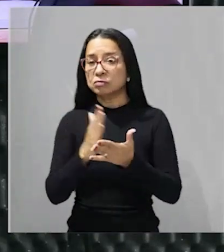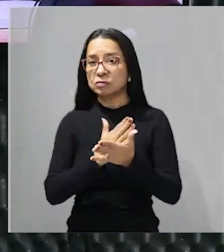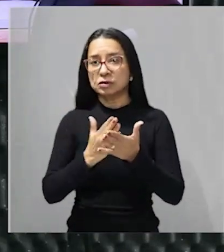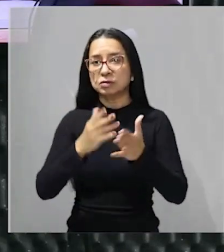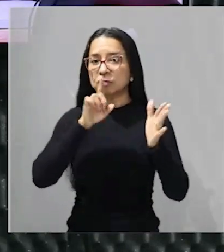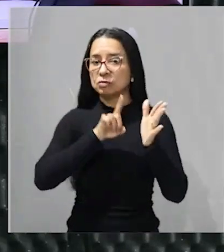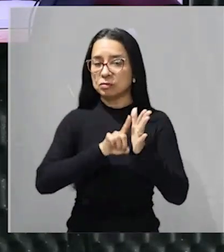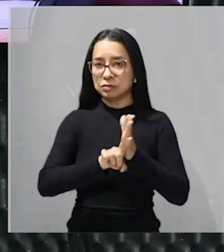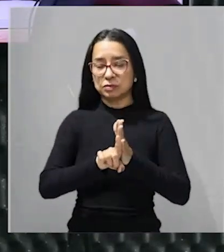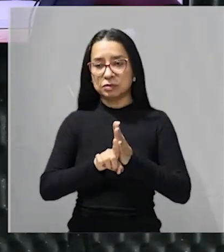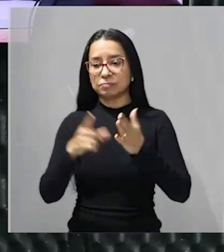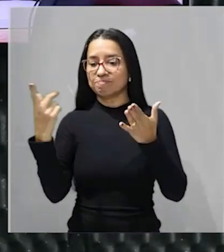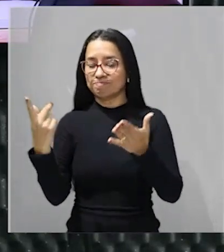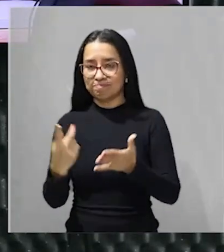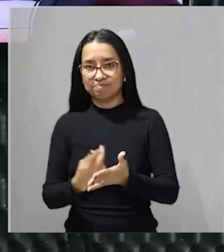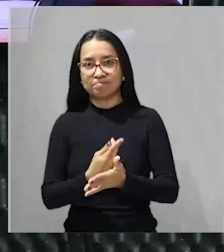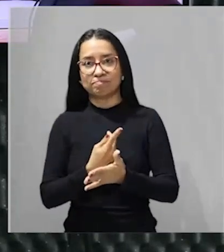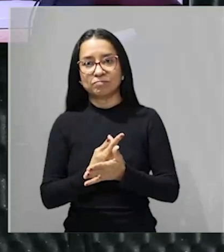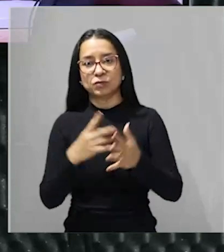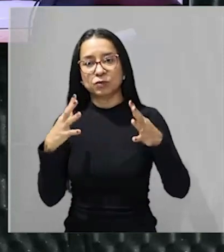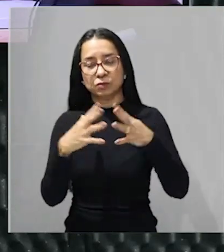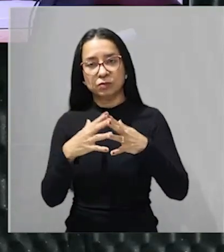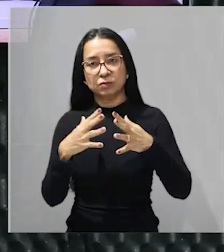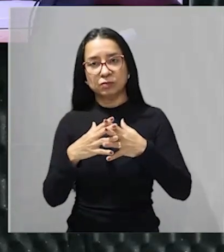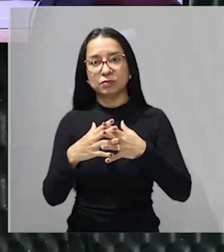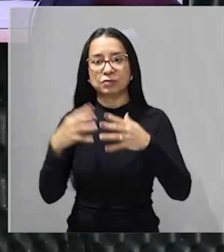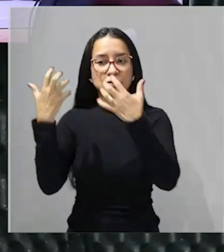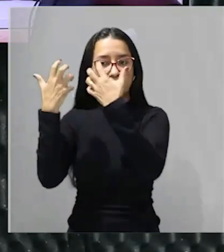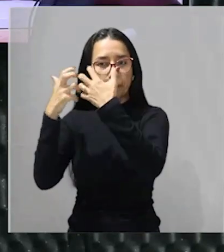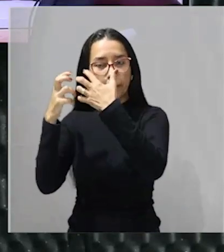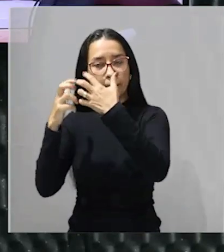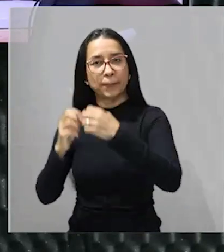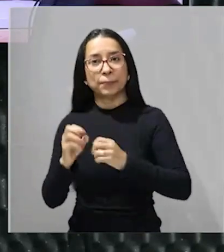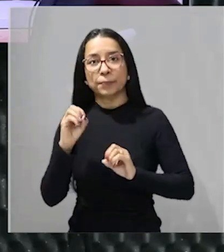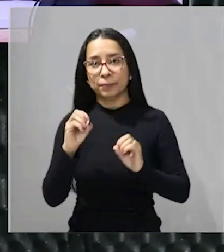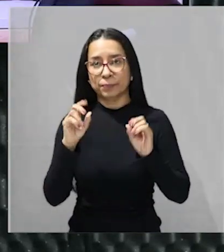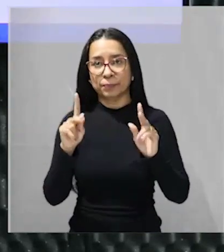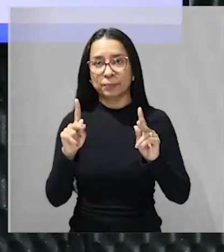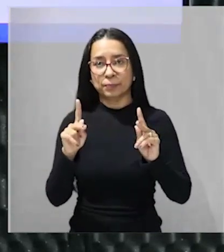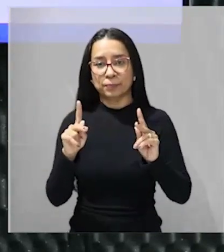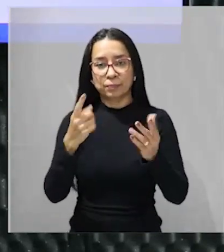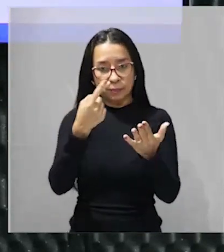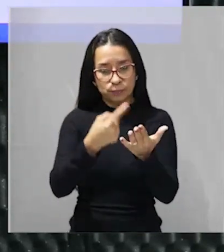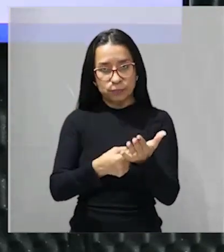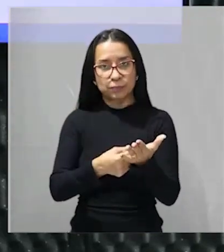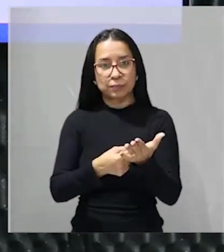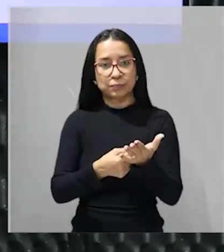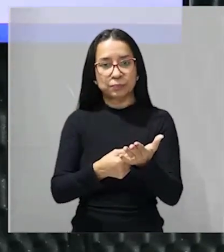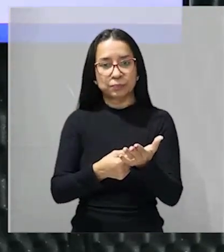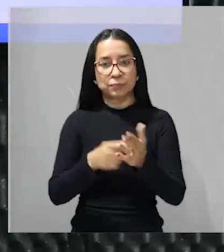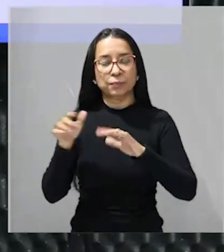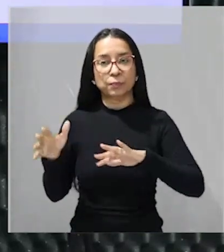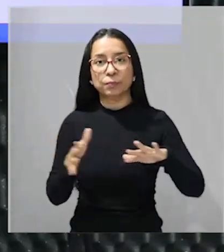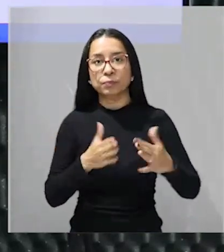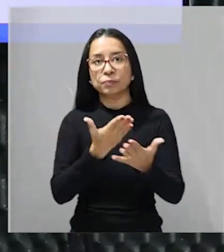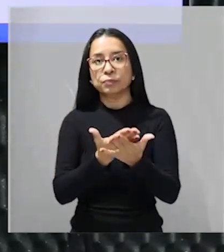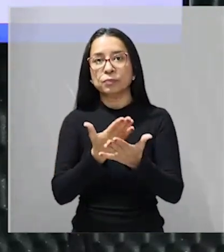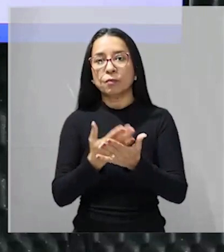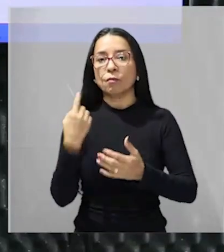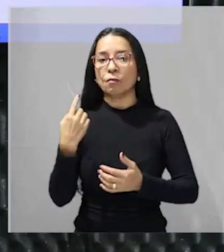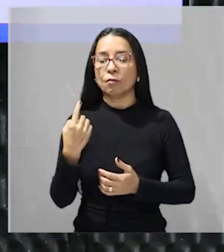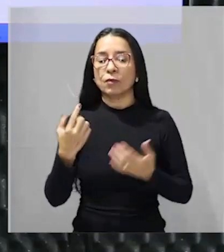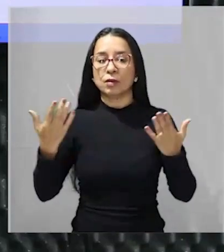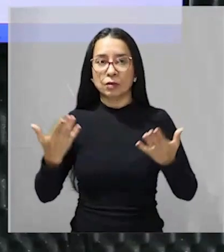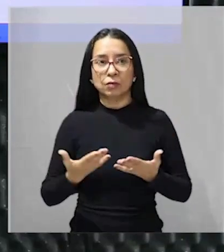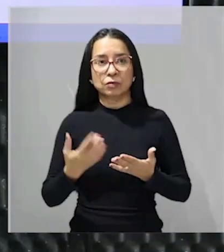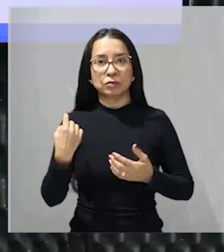está lá errada confundir a sua cabecinha ok? na aula de hoje nós iremos discutir